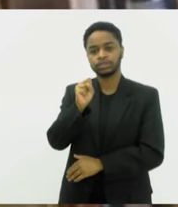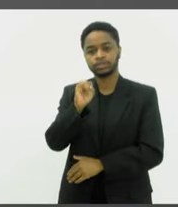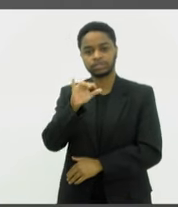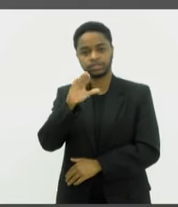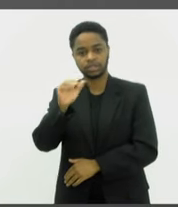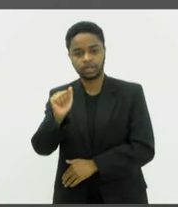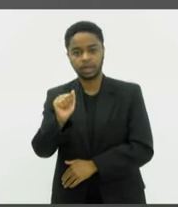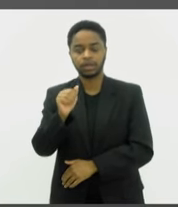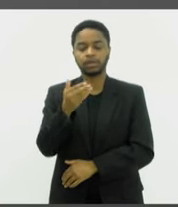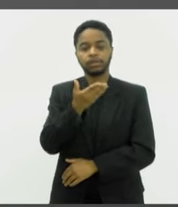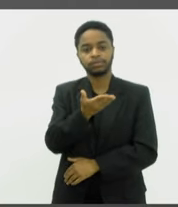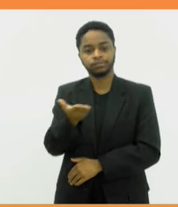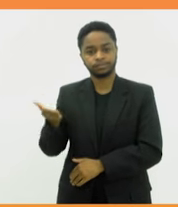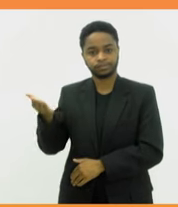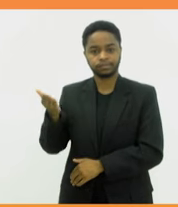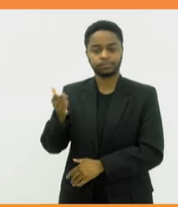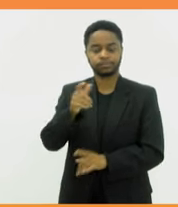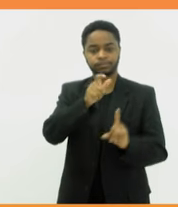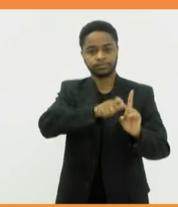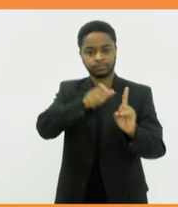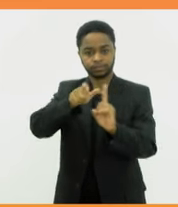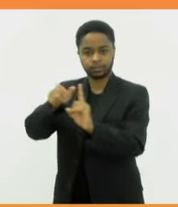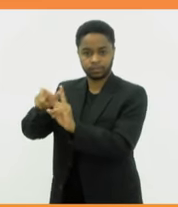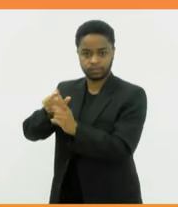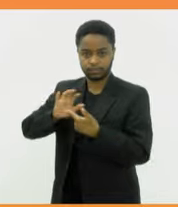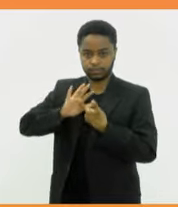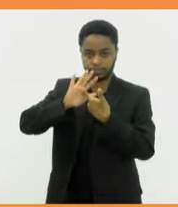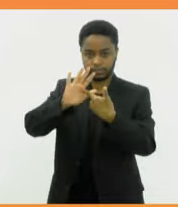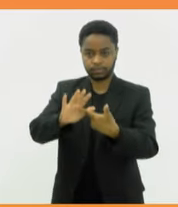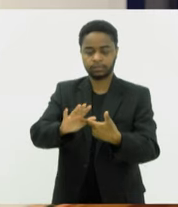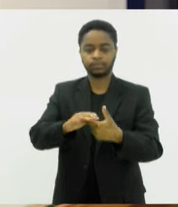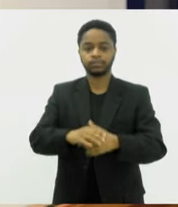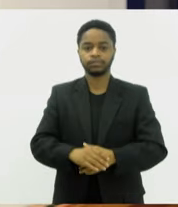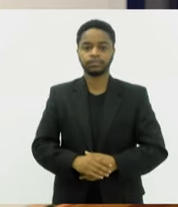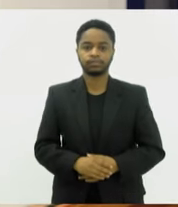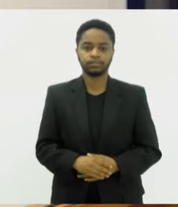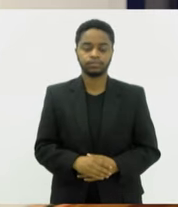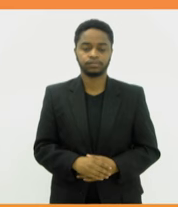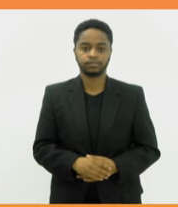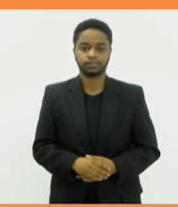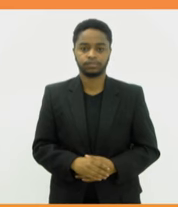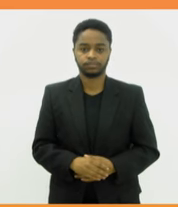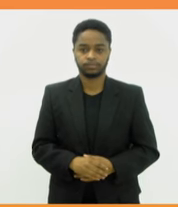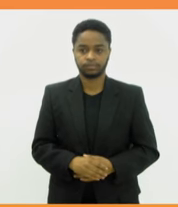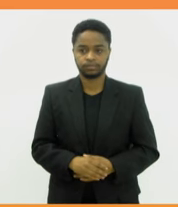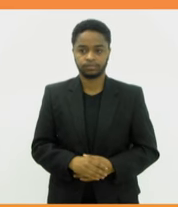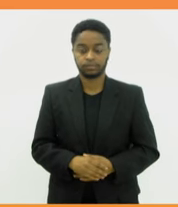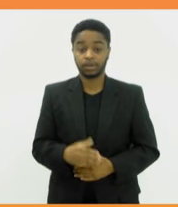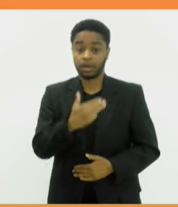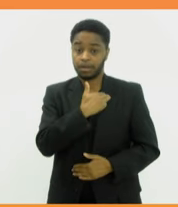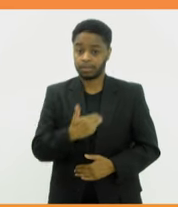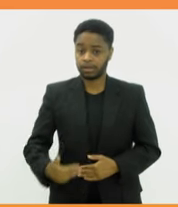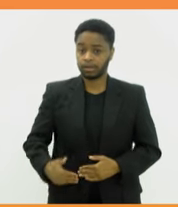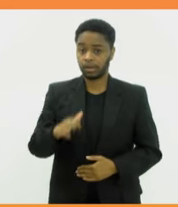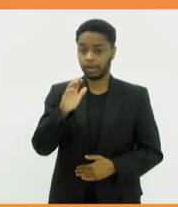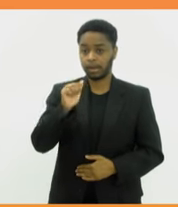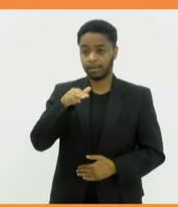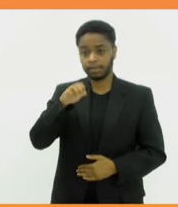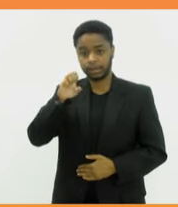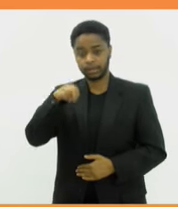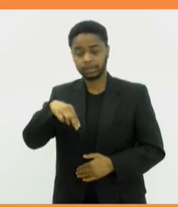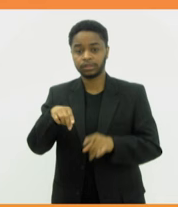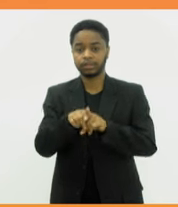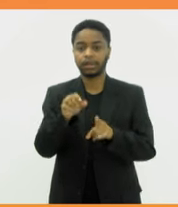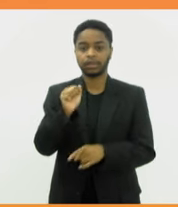Boff, Itamar Vieira Jr, Ednei Silvestre, Jamil Chad, Bruna Lombardi, a ministra Carmen Lúcia e Andréa